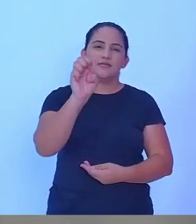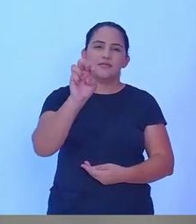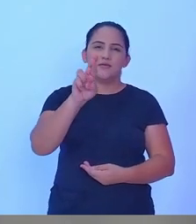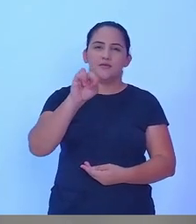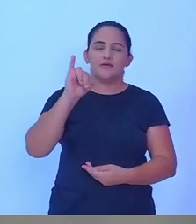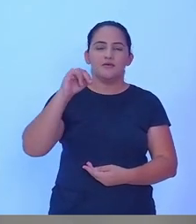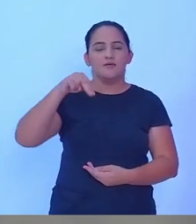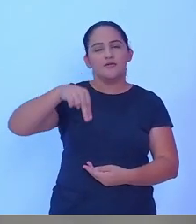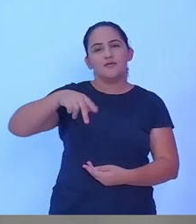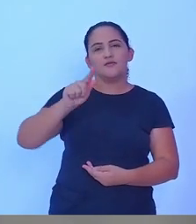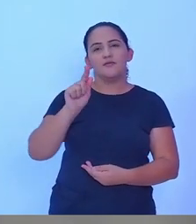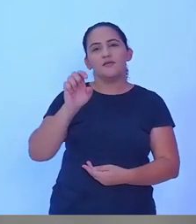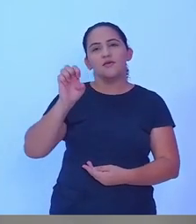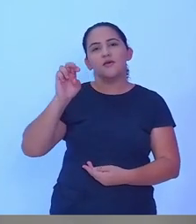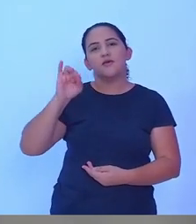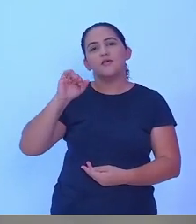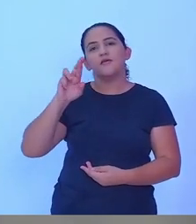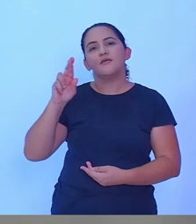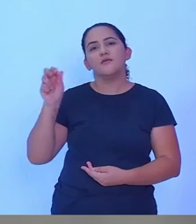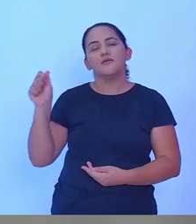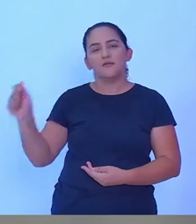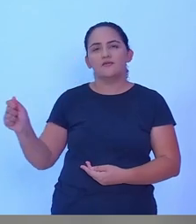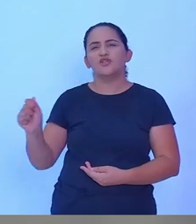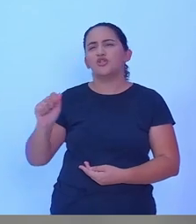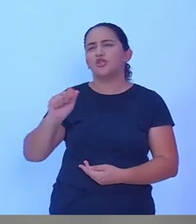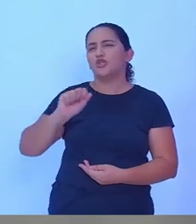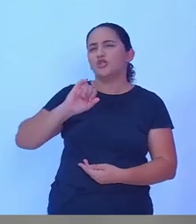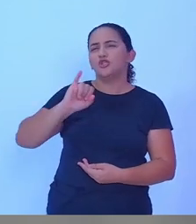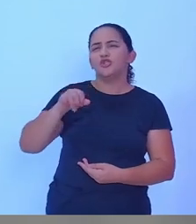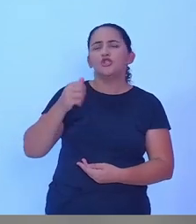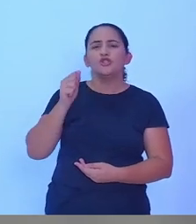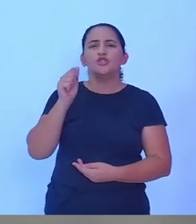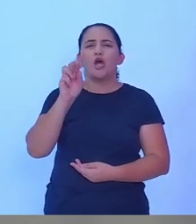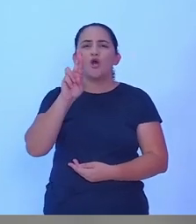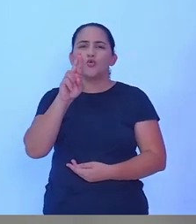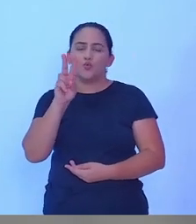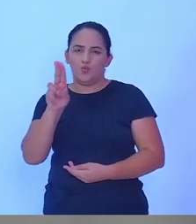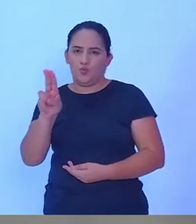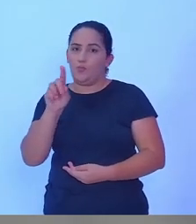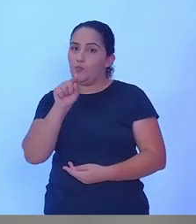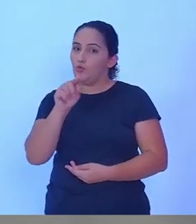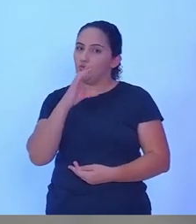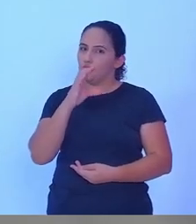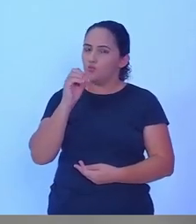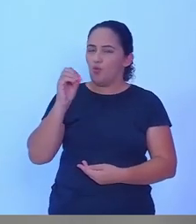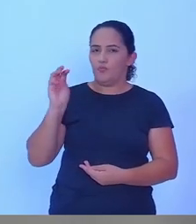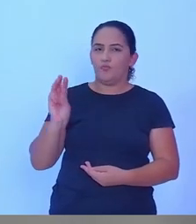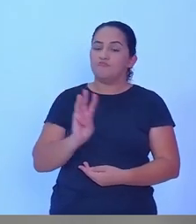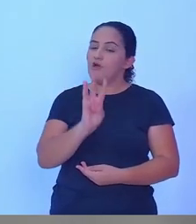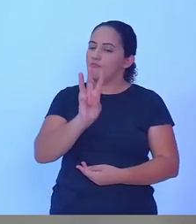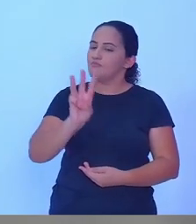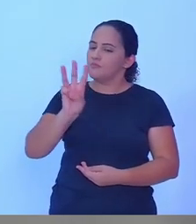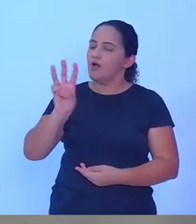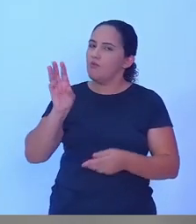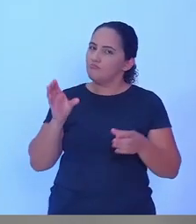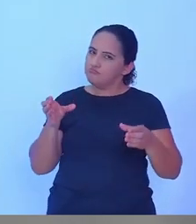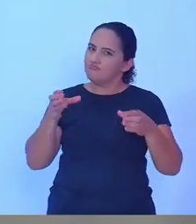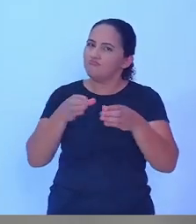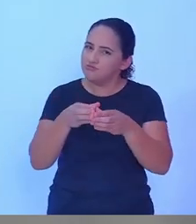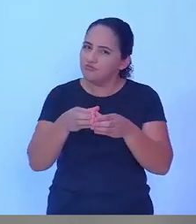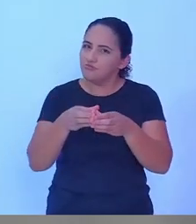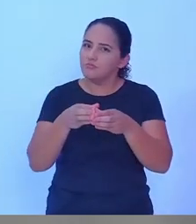.com.br, e vejajaru.com.br. São os sites parceiros que nos